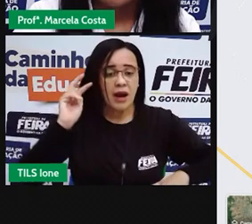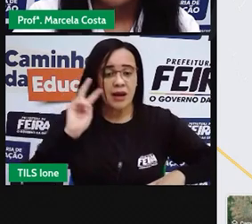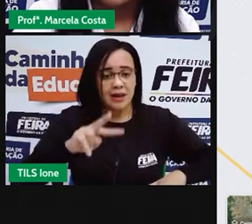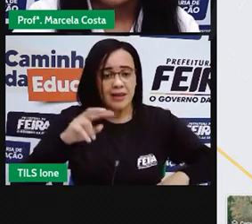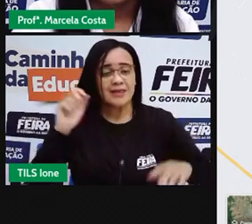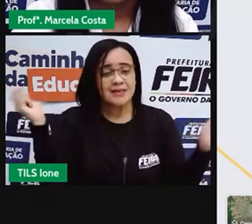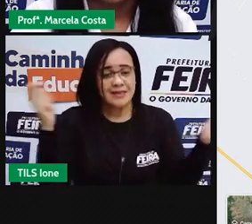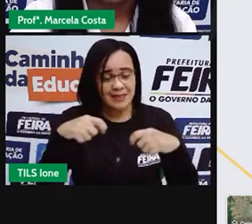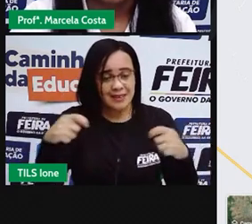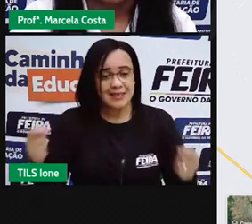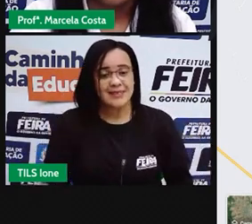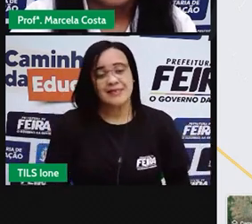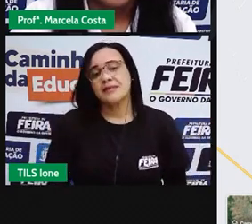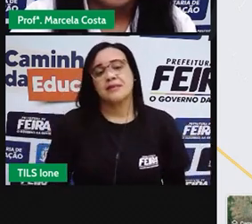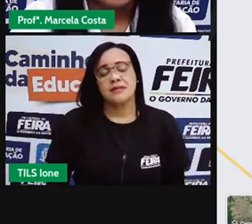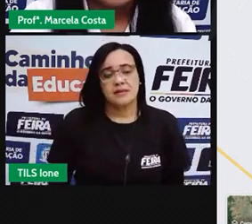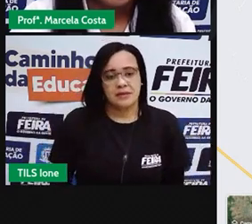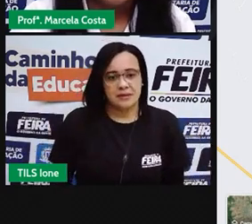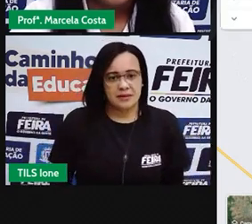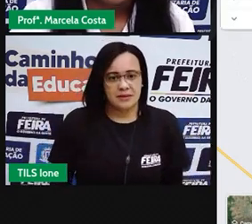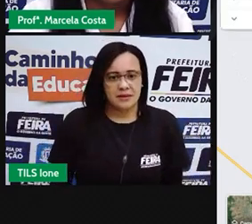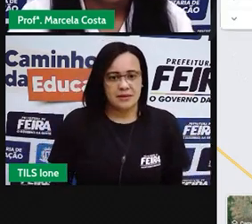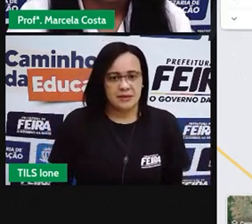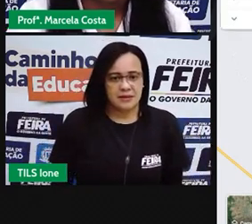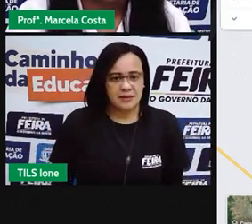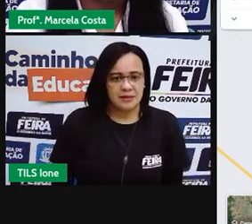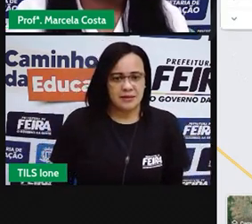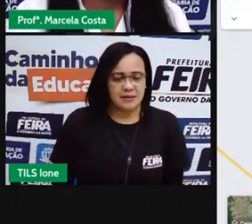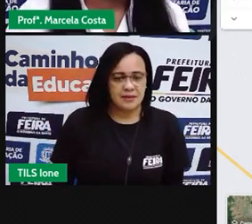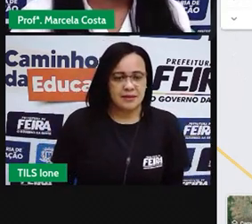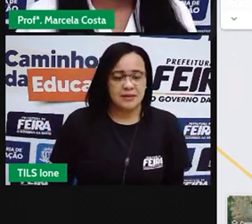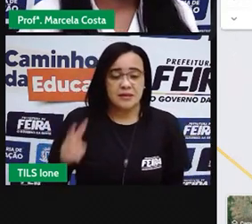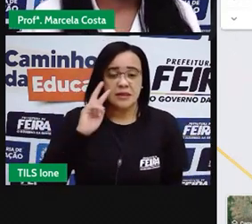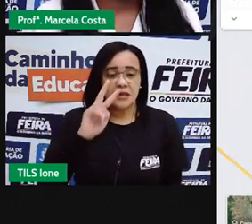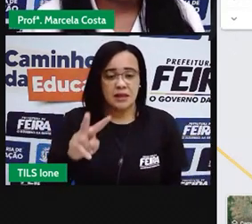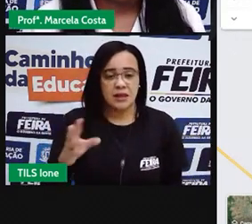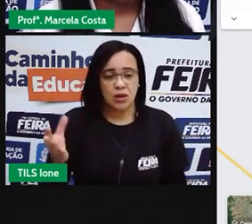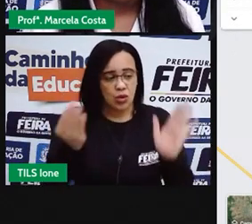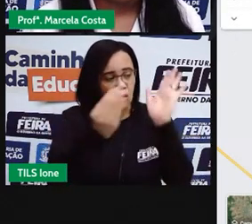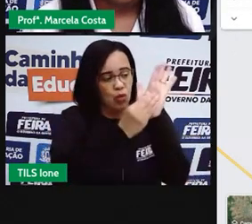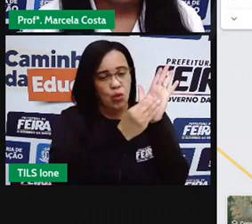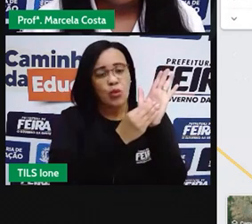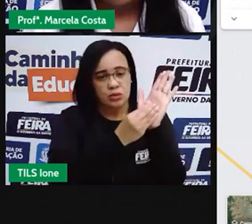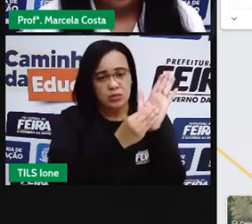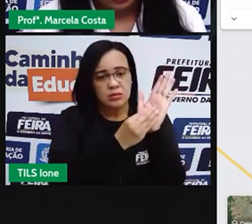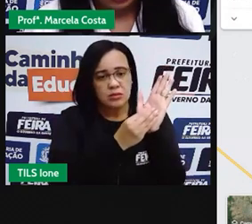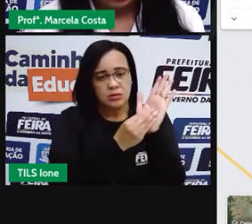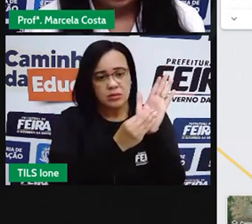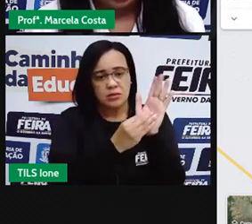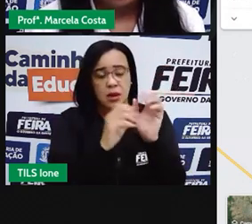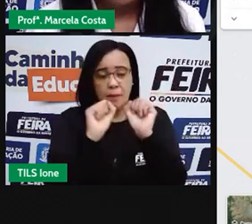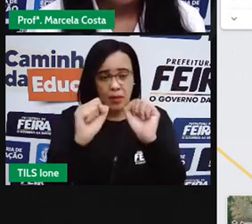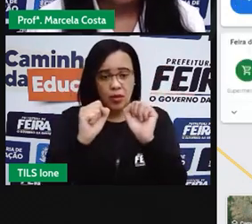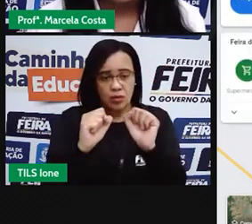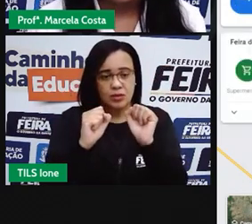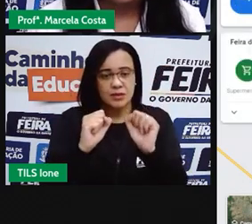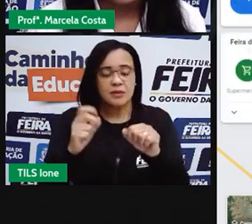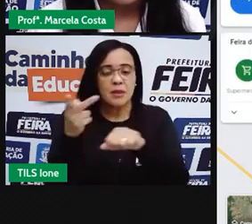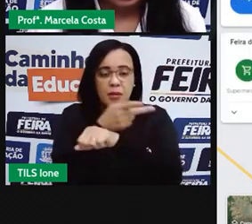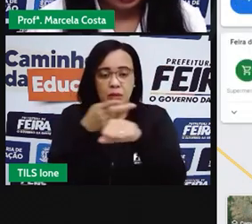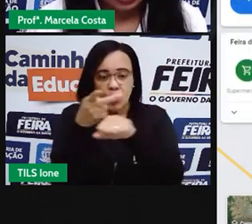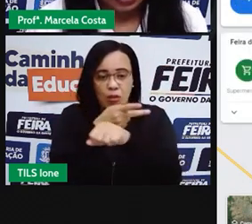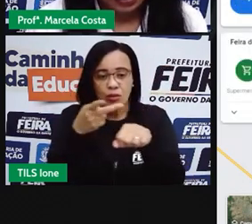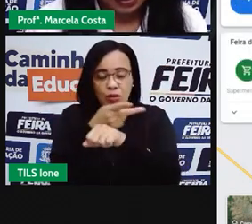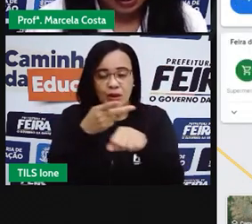Agora, crianças, eu vou vir aqui, nesse espaço de busca, e colocar o endereço. Eu vou colocar, vou digitar